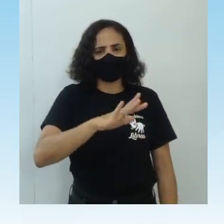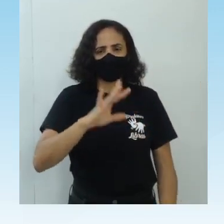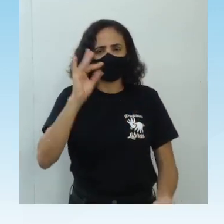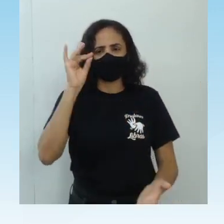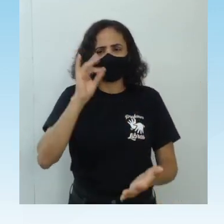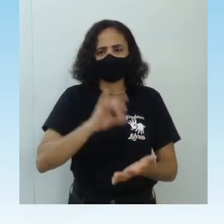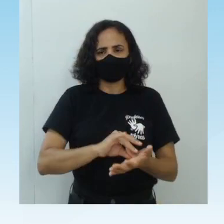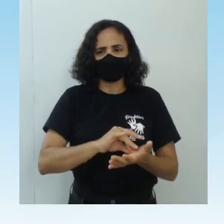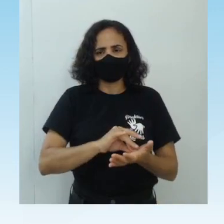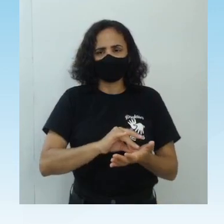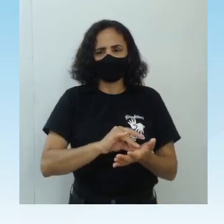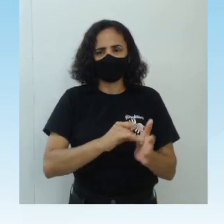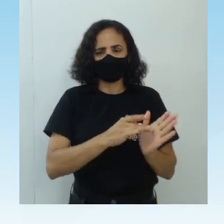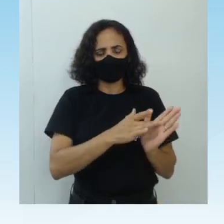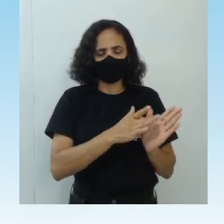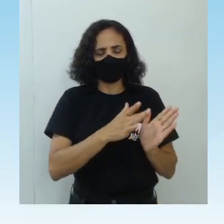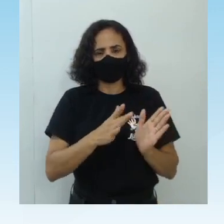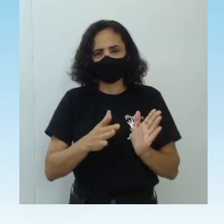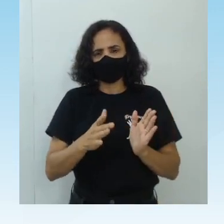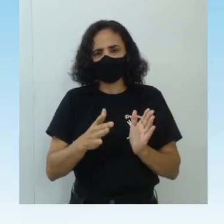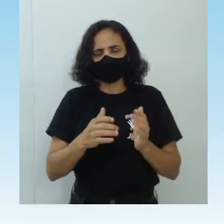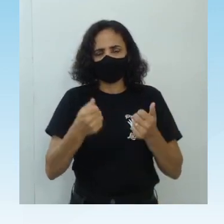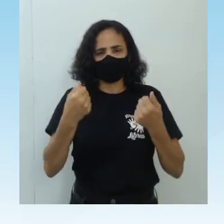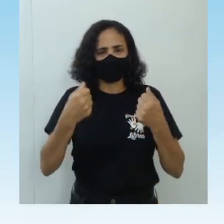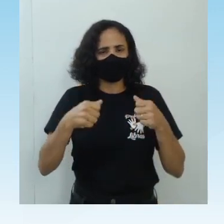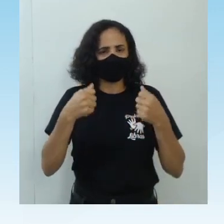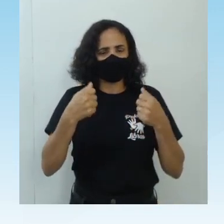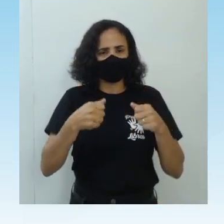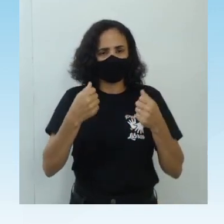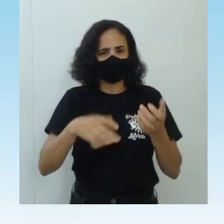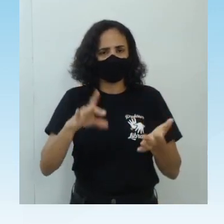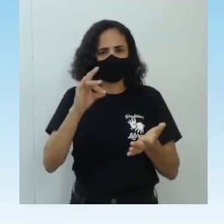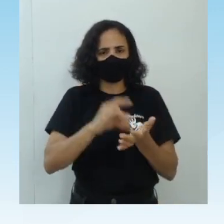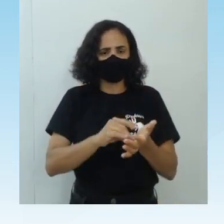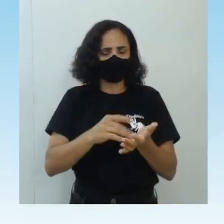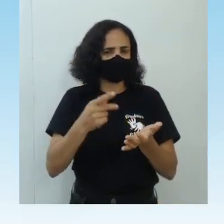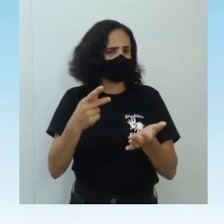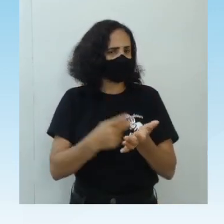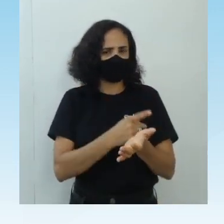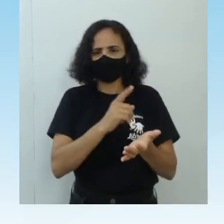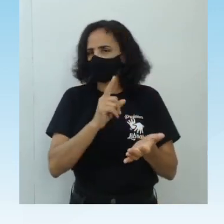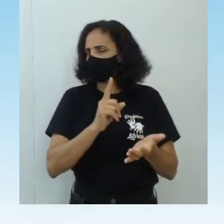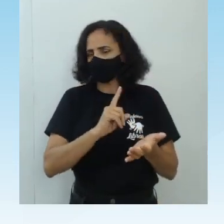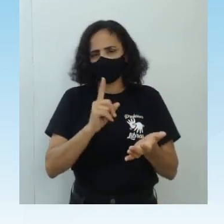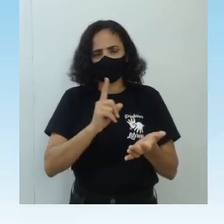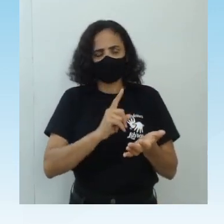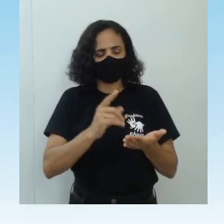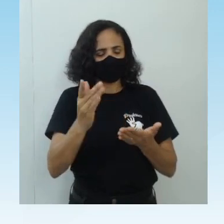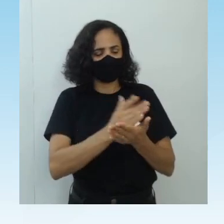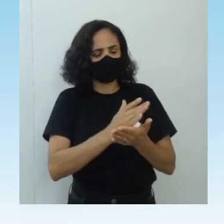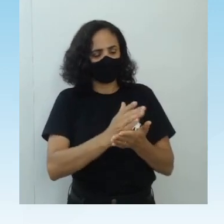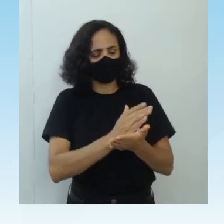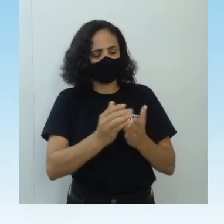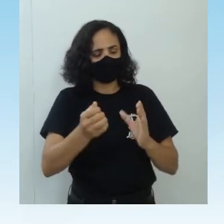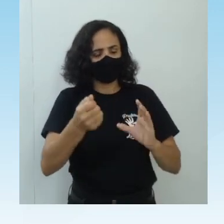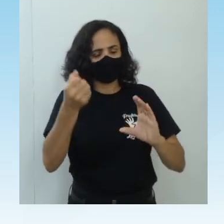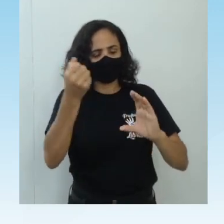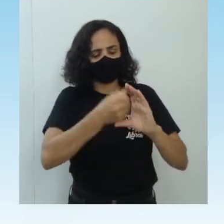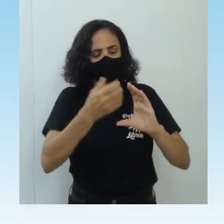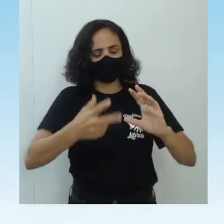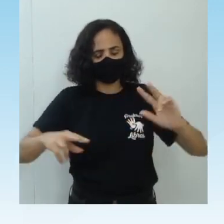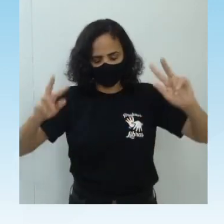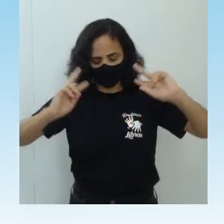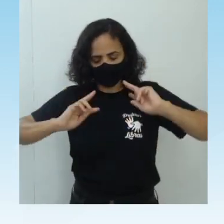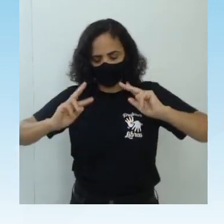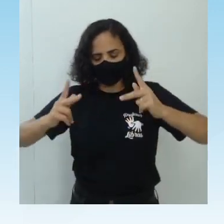inerrável, daquilo que não pode se errar. Claro que nos deuses eles vão ter características humanas, porque eles vão